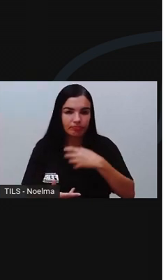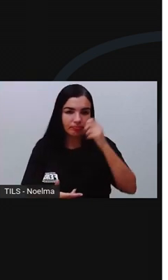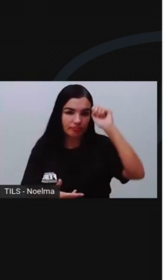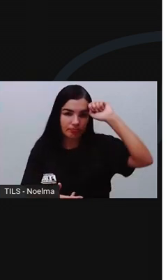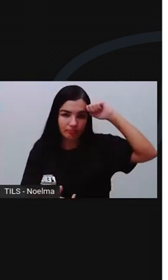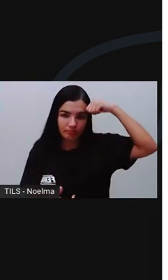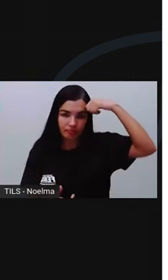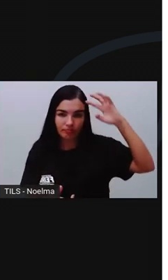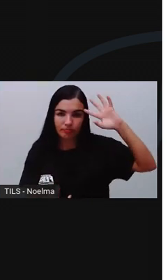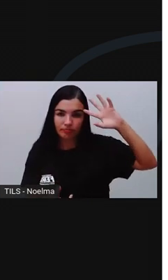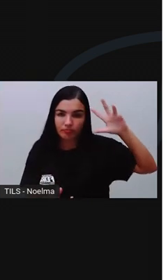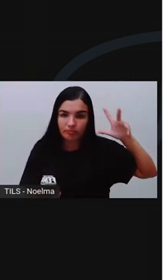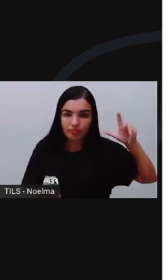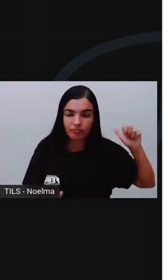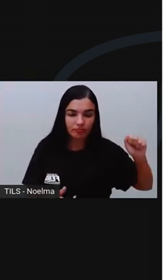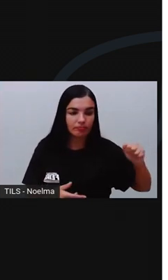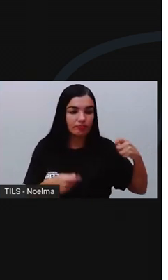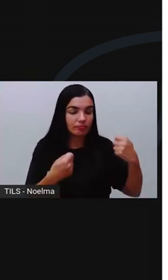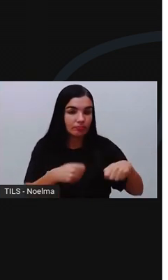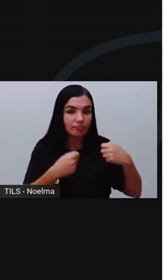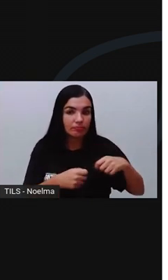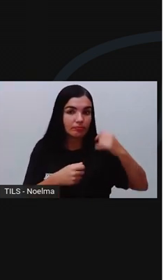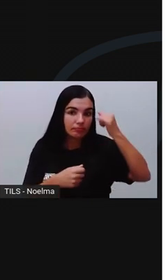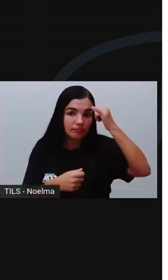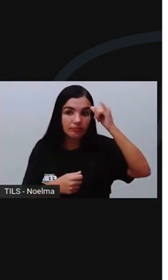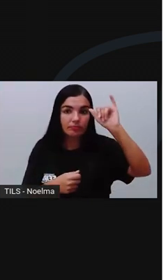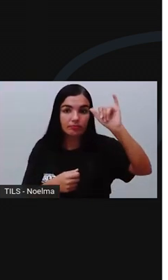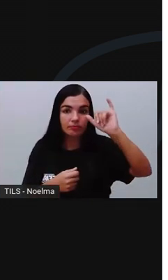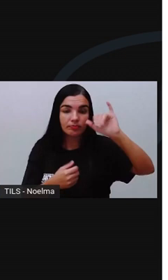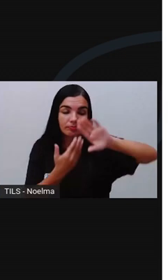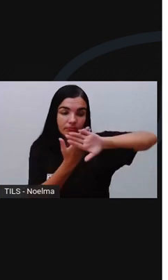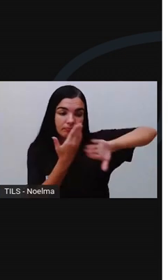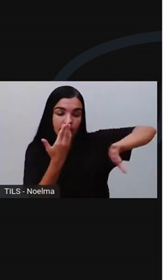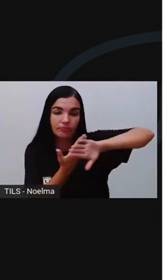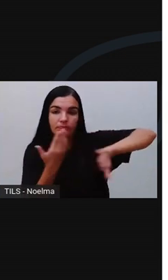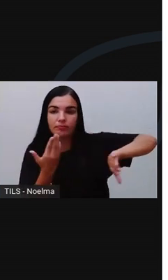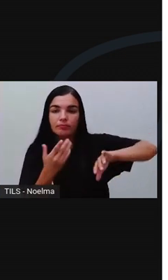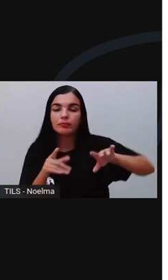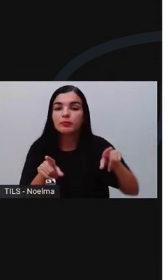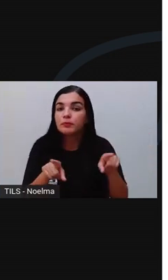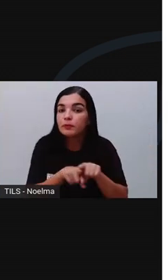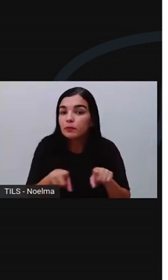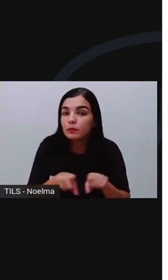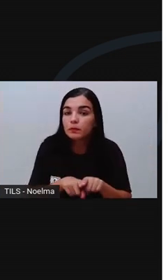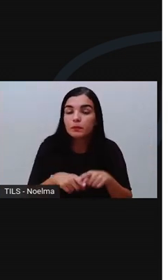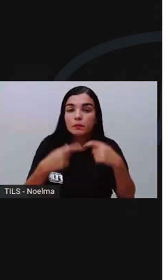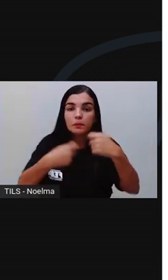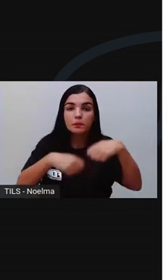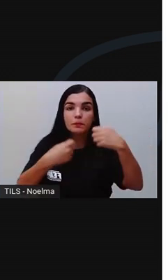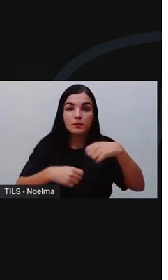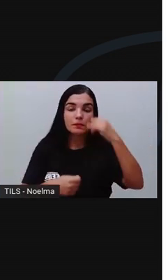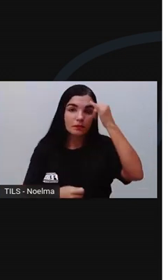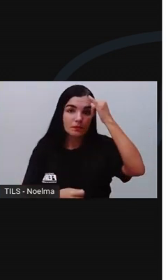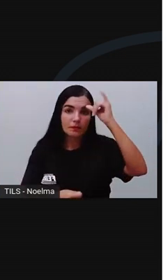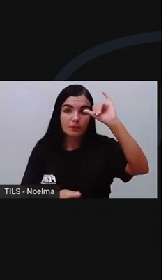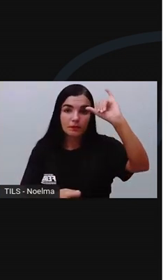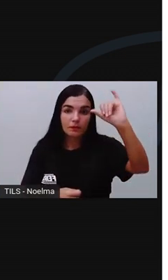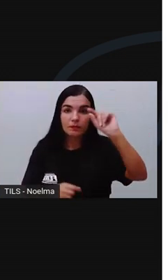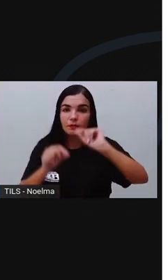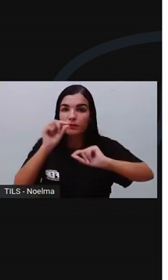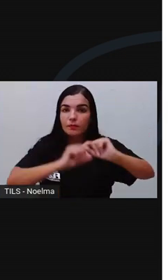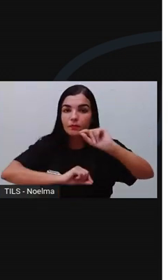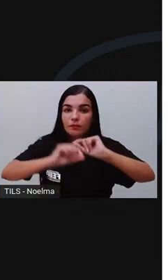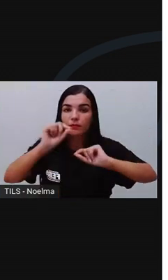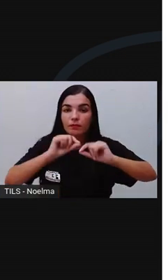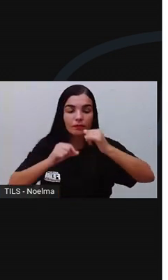criação de quilombos, escapadelas e outras mais. Além disso, precisavam evitar serem vítimas